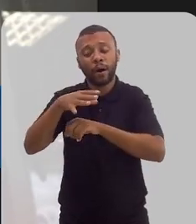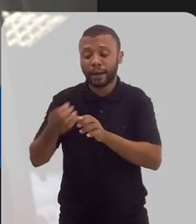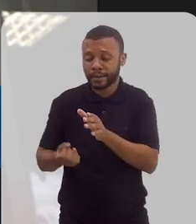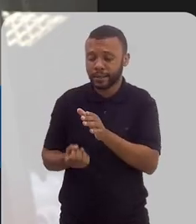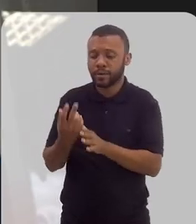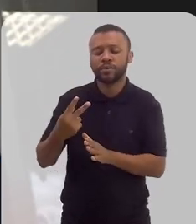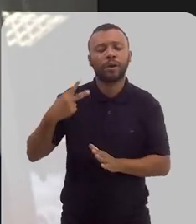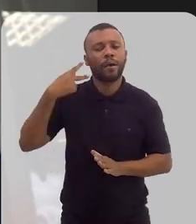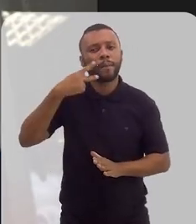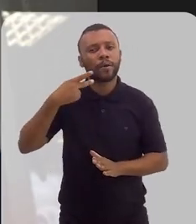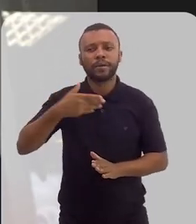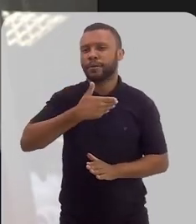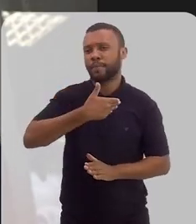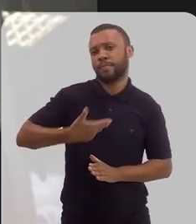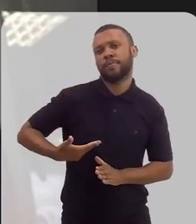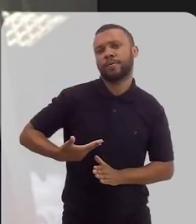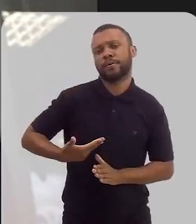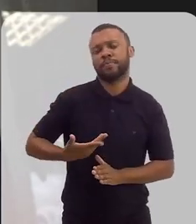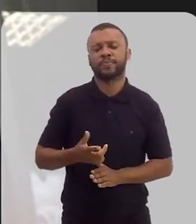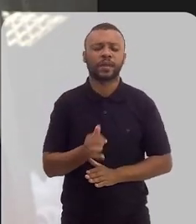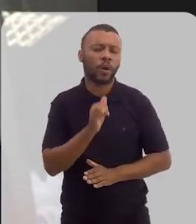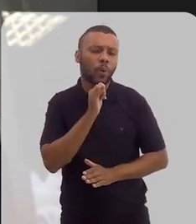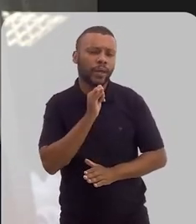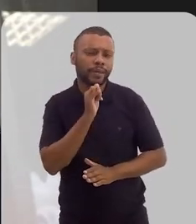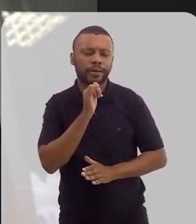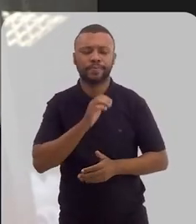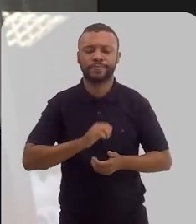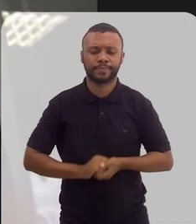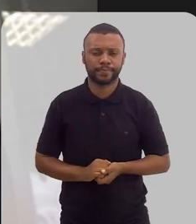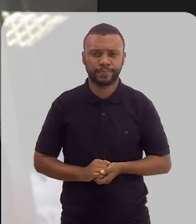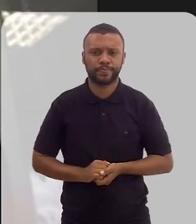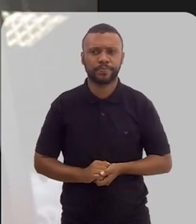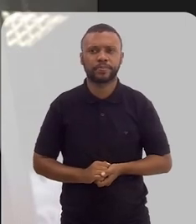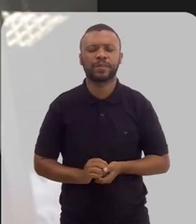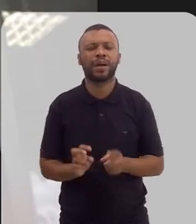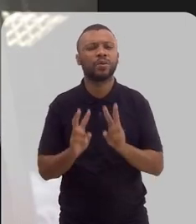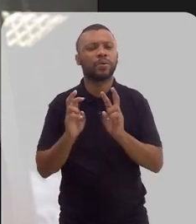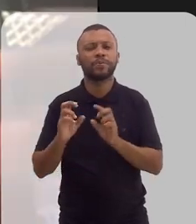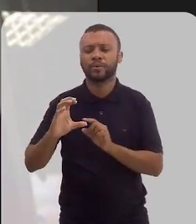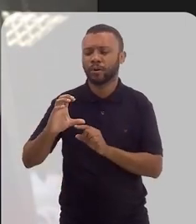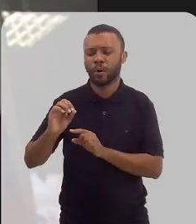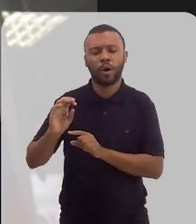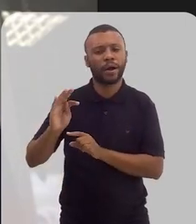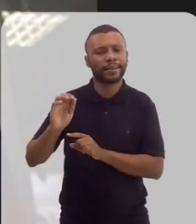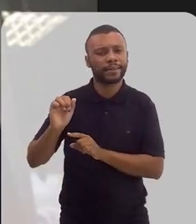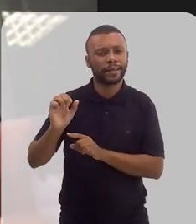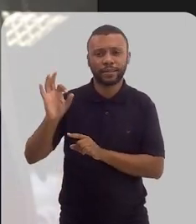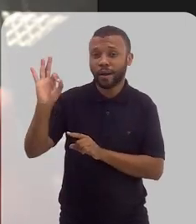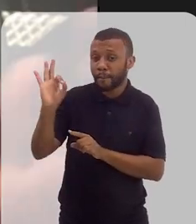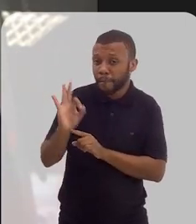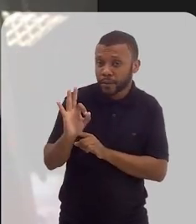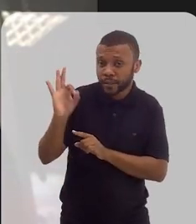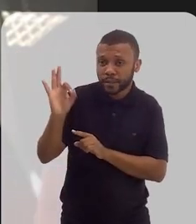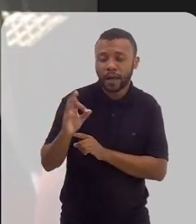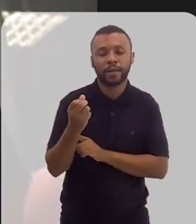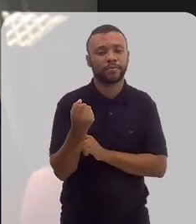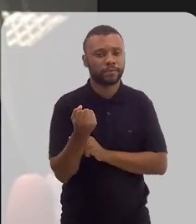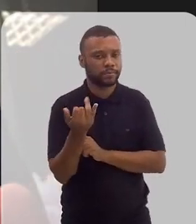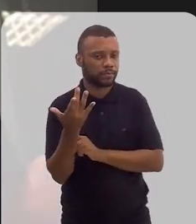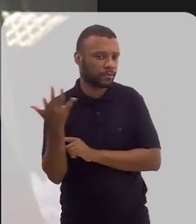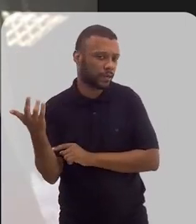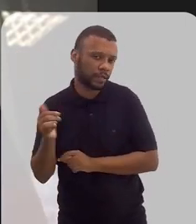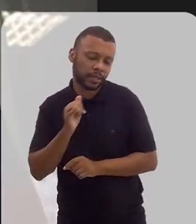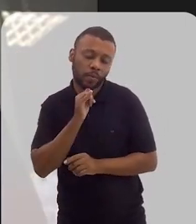criação de políticas públicas que possam fazer. Eu queria dar um exemplo aqui de questão de cotas, por exemplo. Você tem hoje